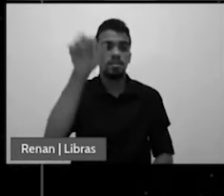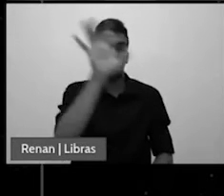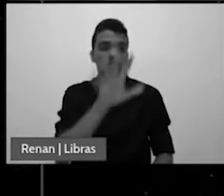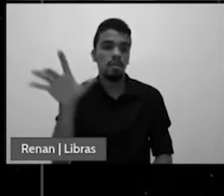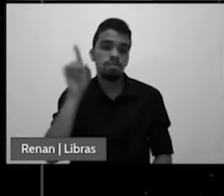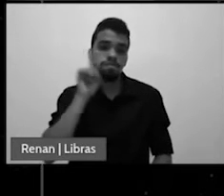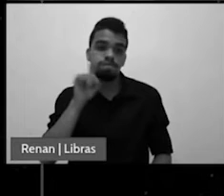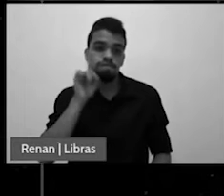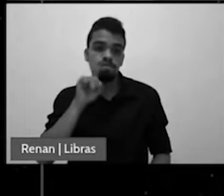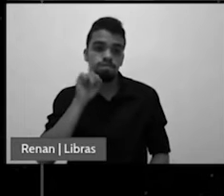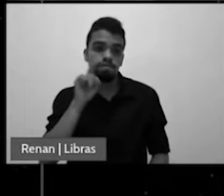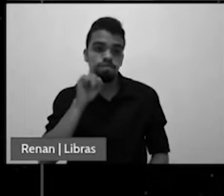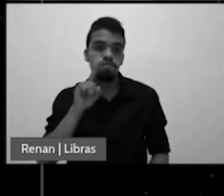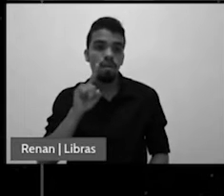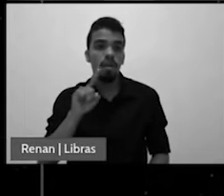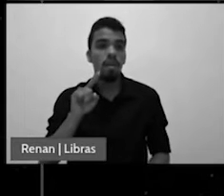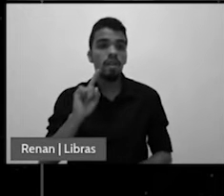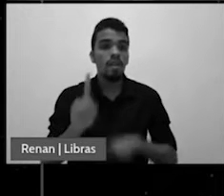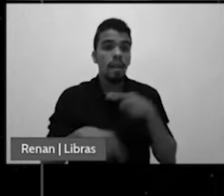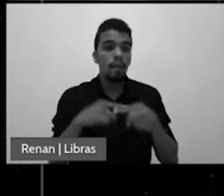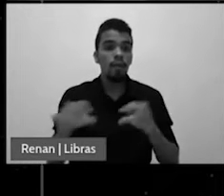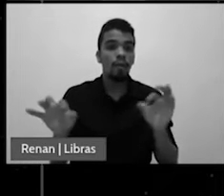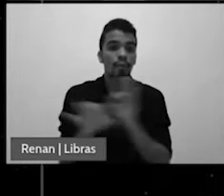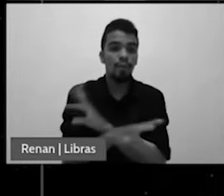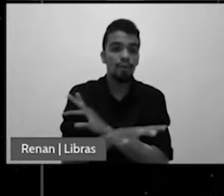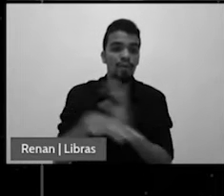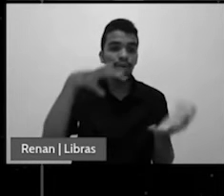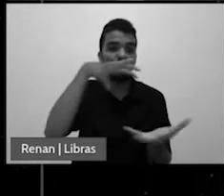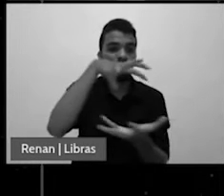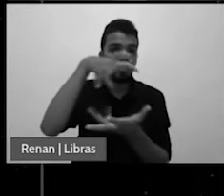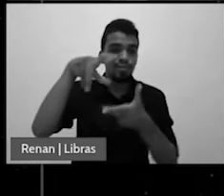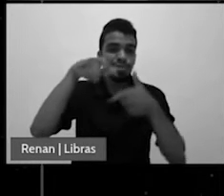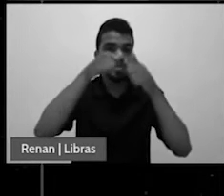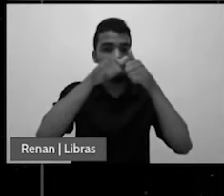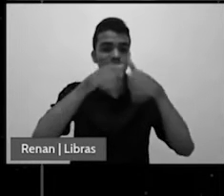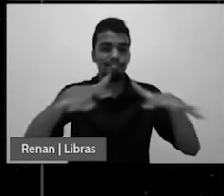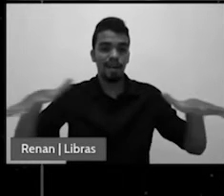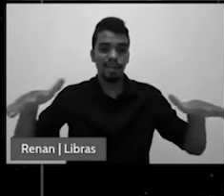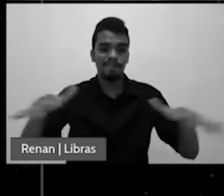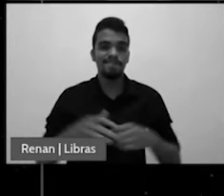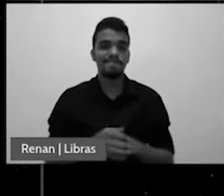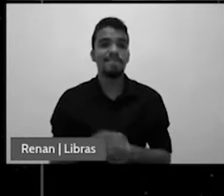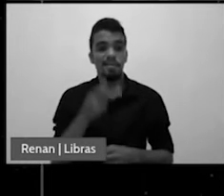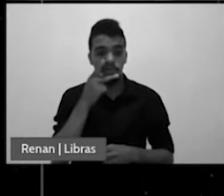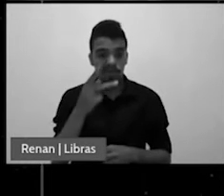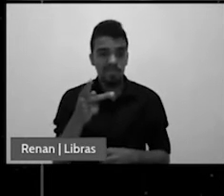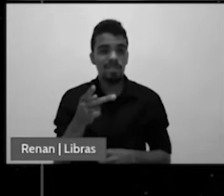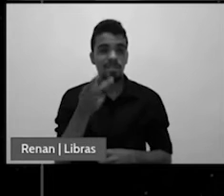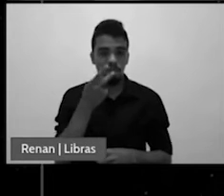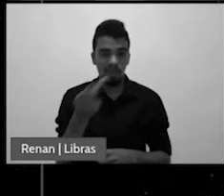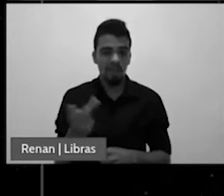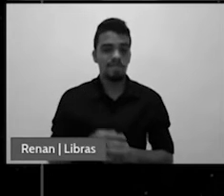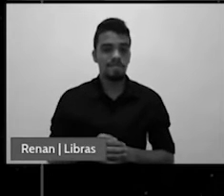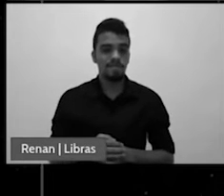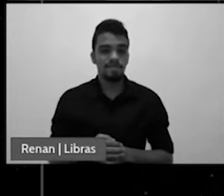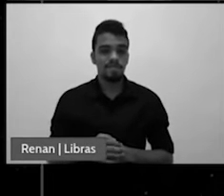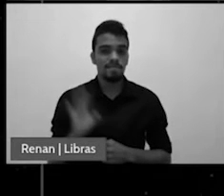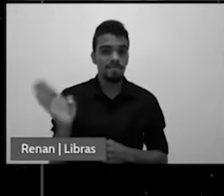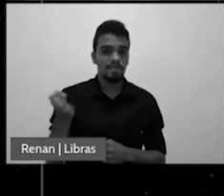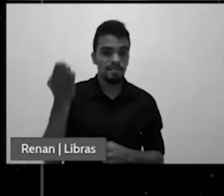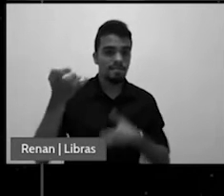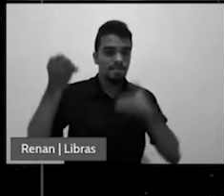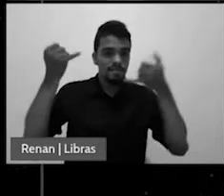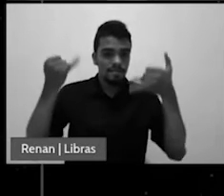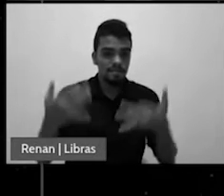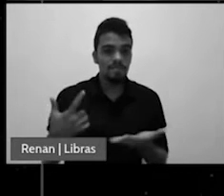o restante do mundo. E é isso que a profecia diz Ellen White diz no Grande Conflito assim será feita a